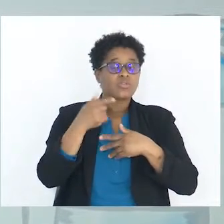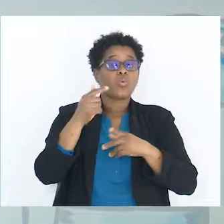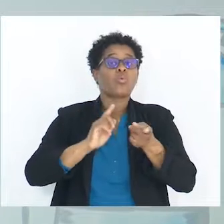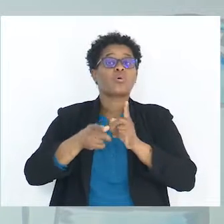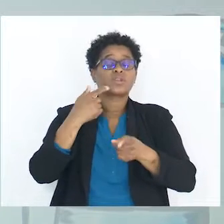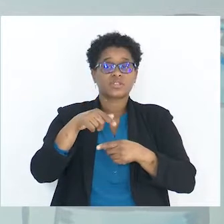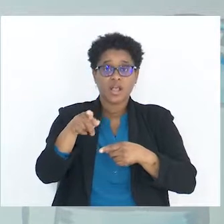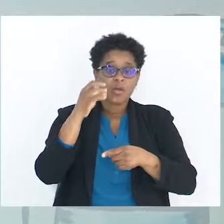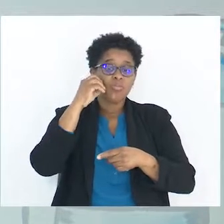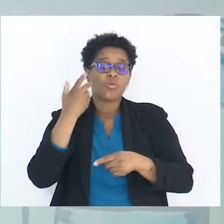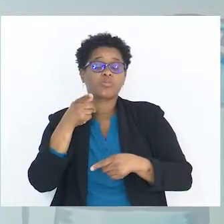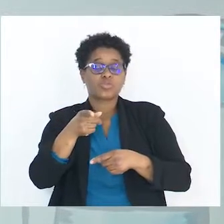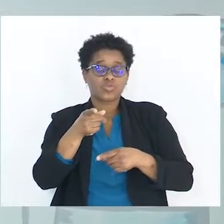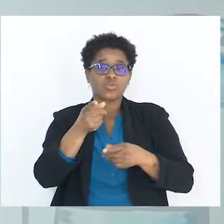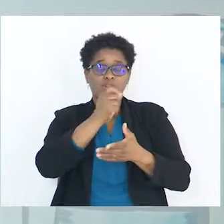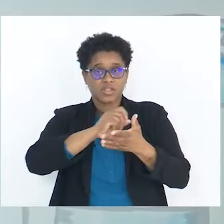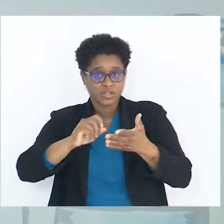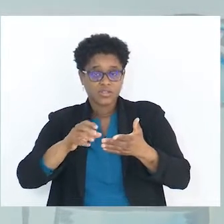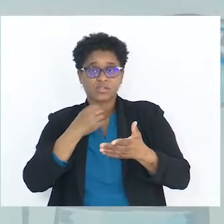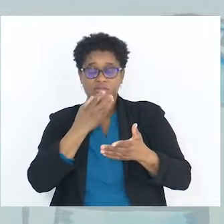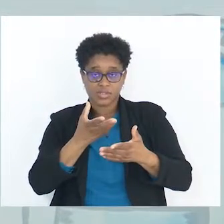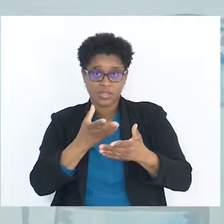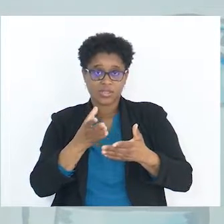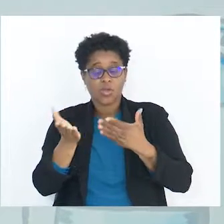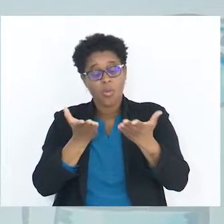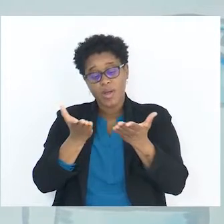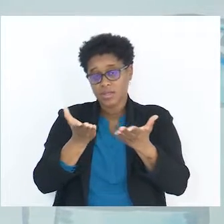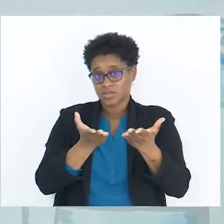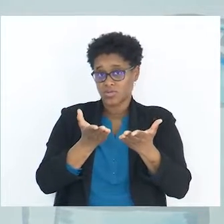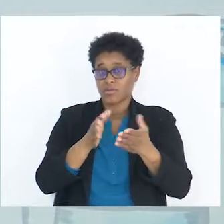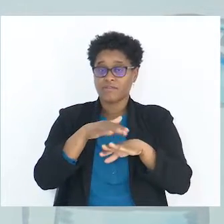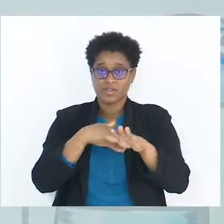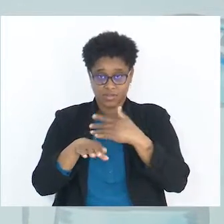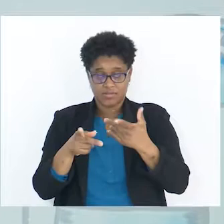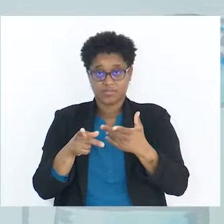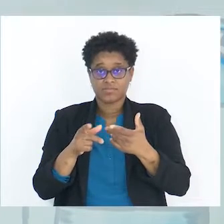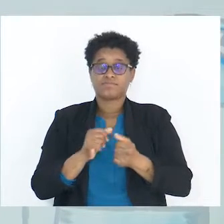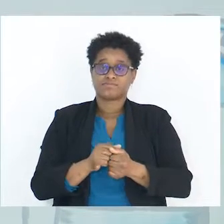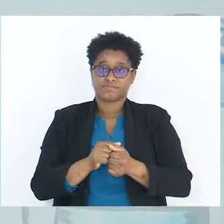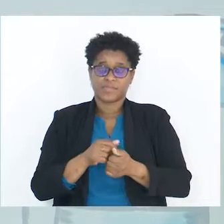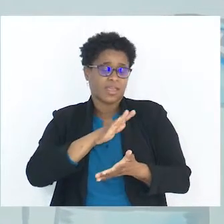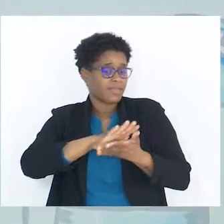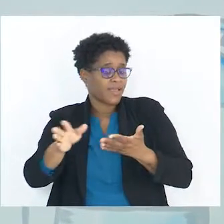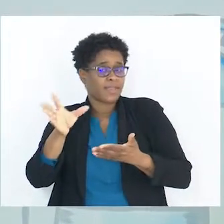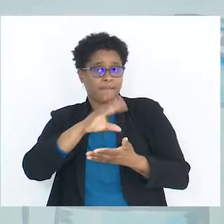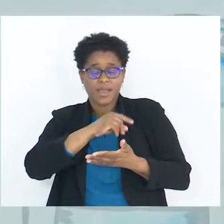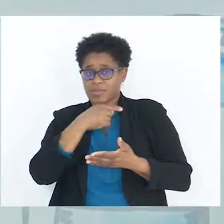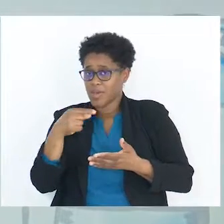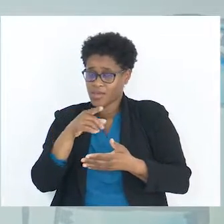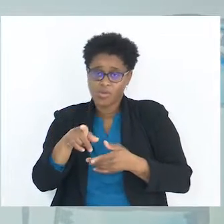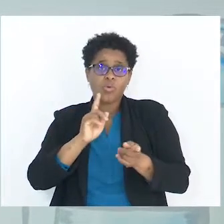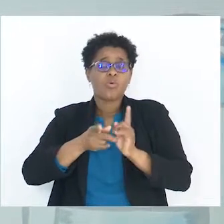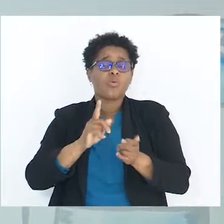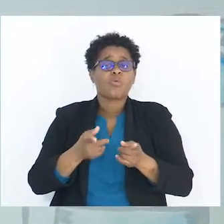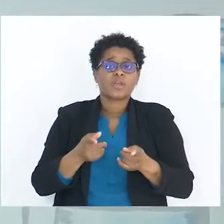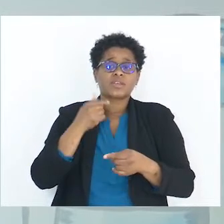colocar. Então uma espécie de comparação que tu vais fazer e um confronto. É nada mais nada menos